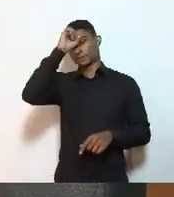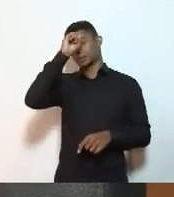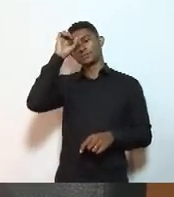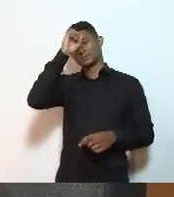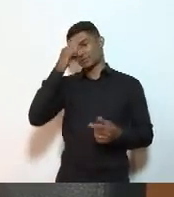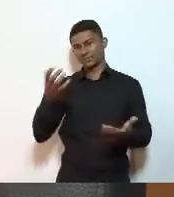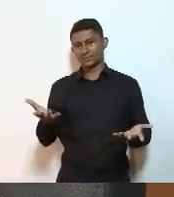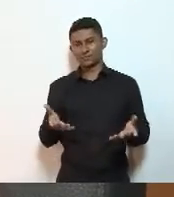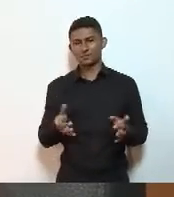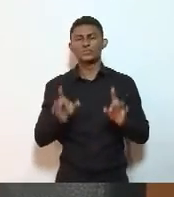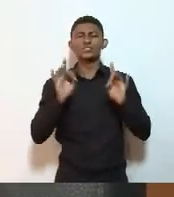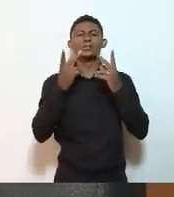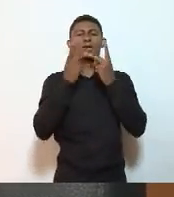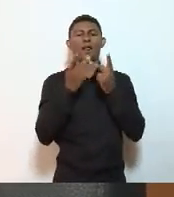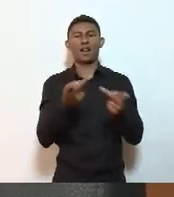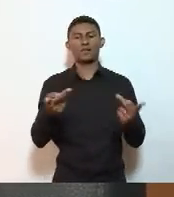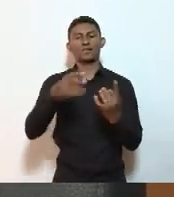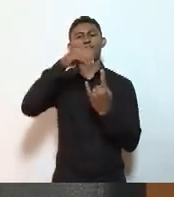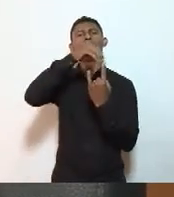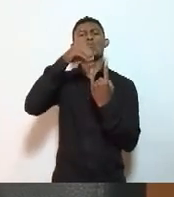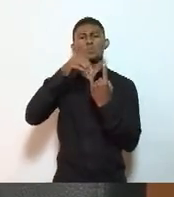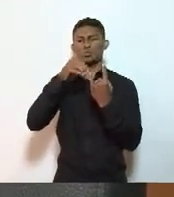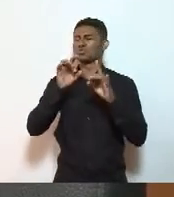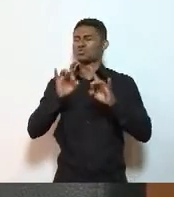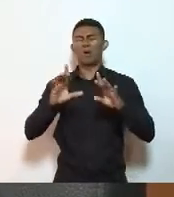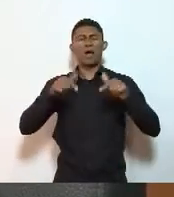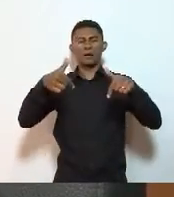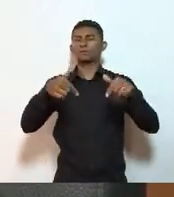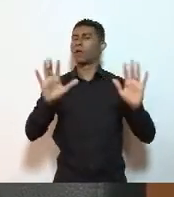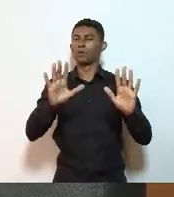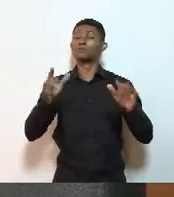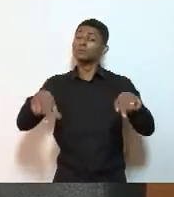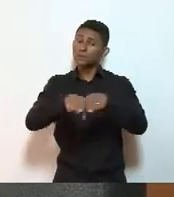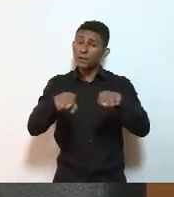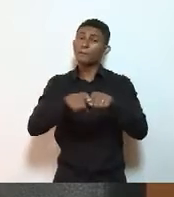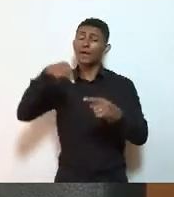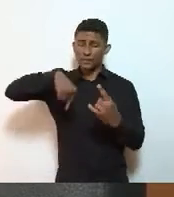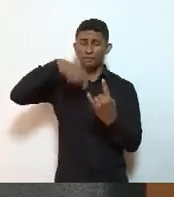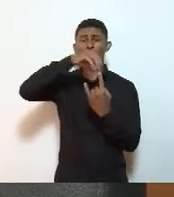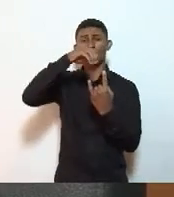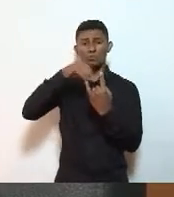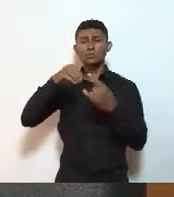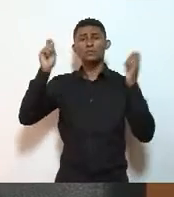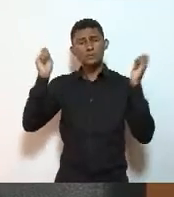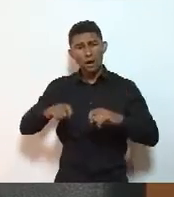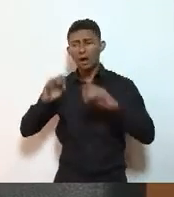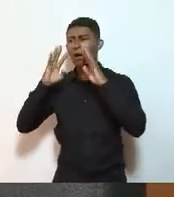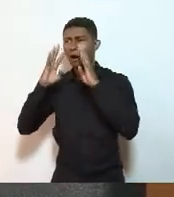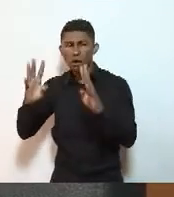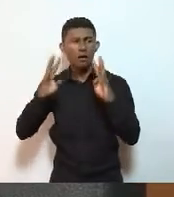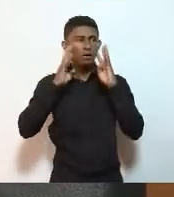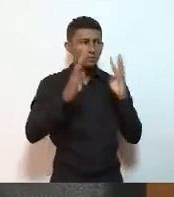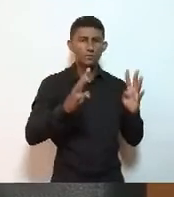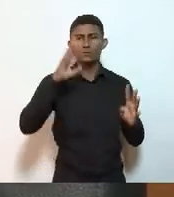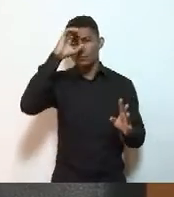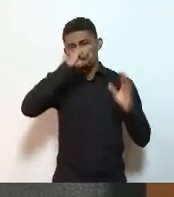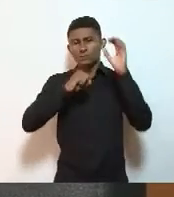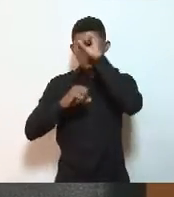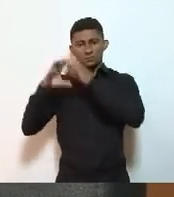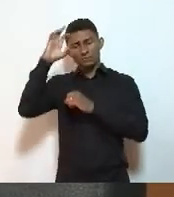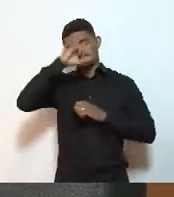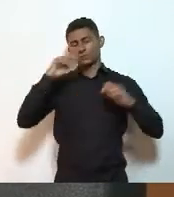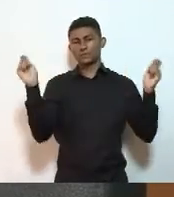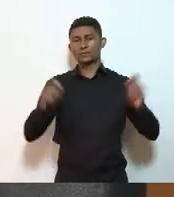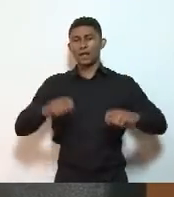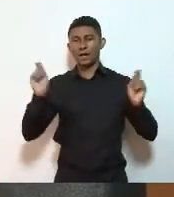a gente dizer o que a Fiocruz pode fazer, mas ouvirmos, aprendermos. Eu queria dar muita ênfase a isso, o quanto nós